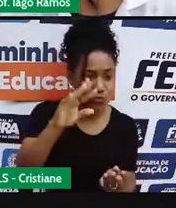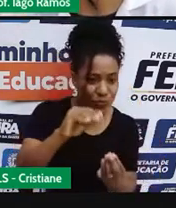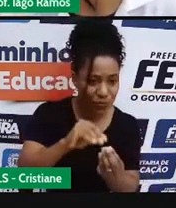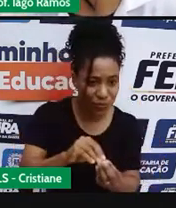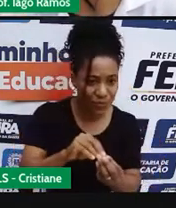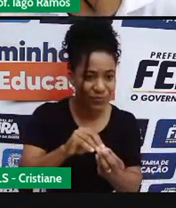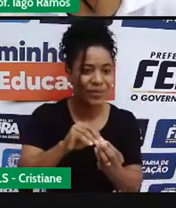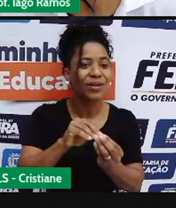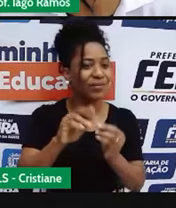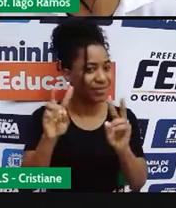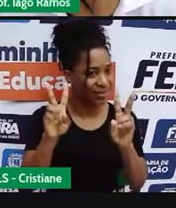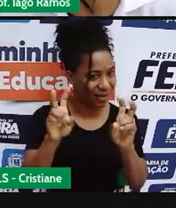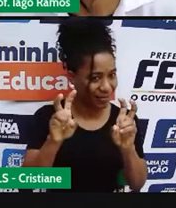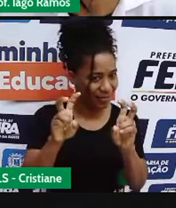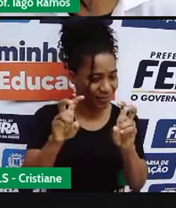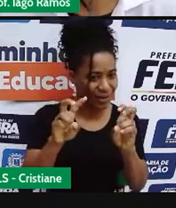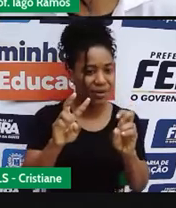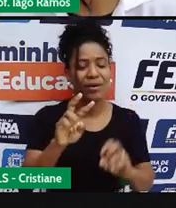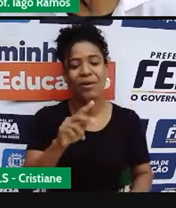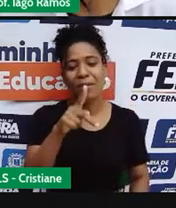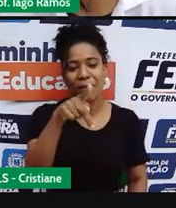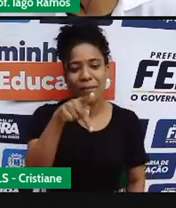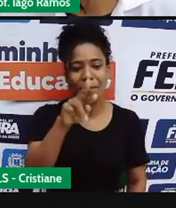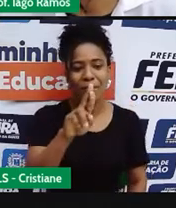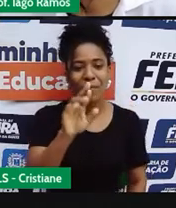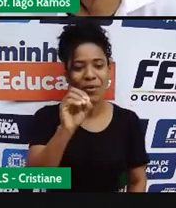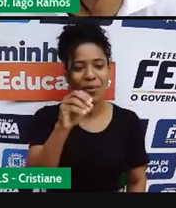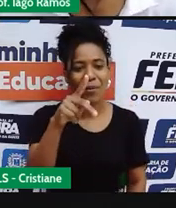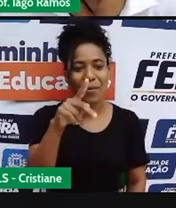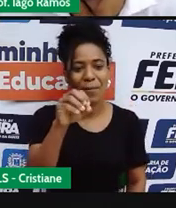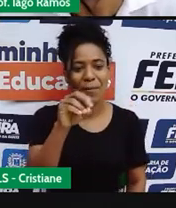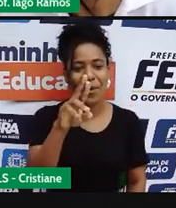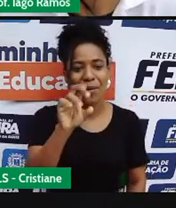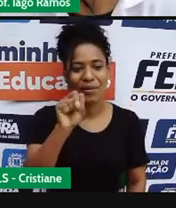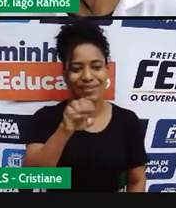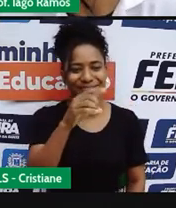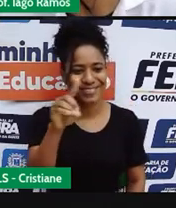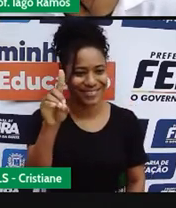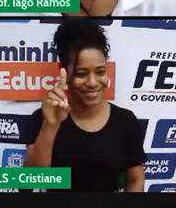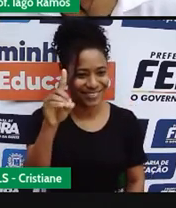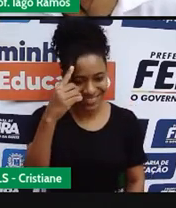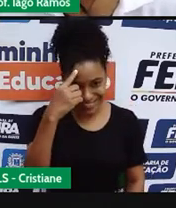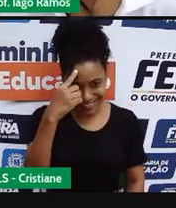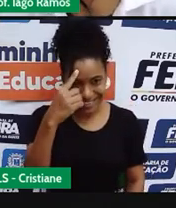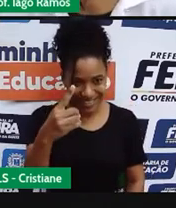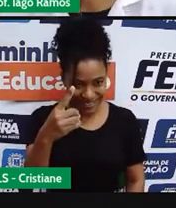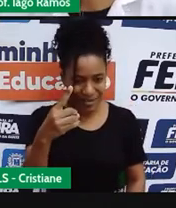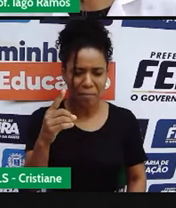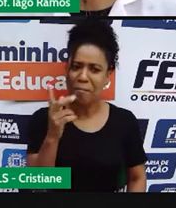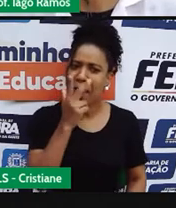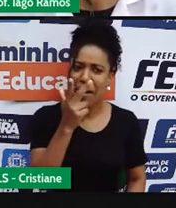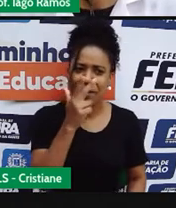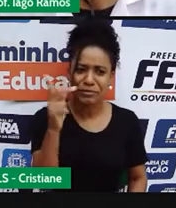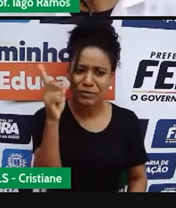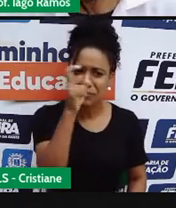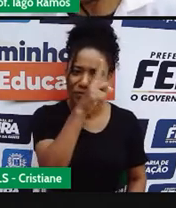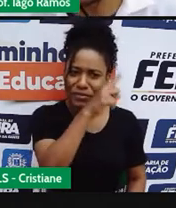proporcionalidade, né? É uma palavra até meio grande, uma palavra que parece difícil,